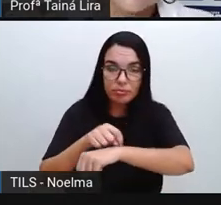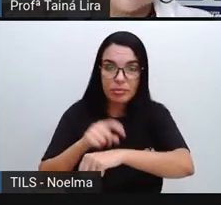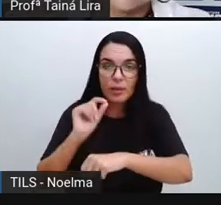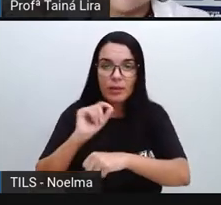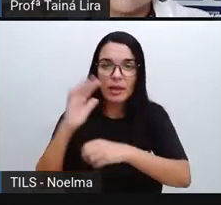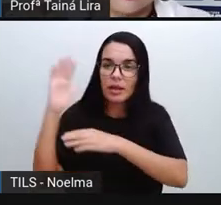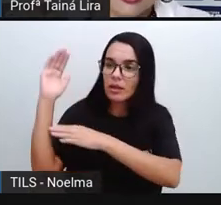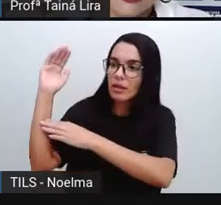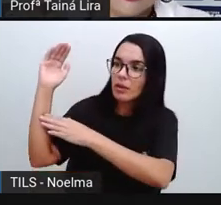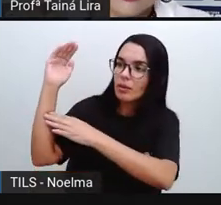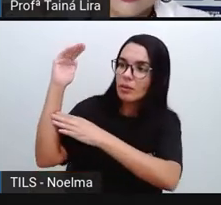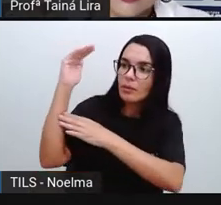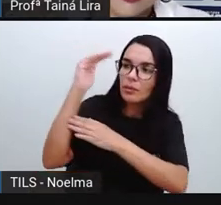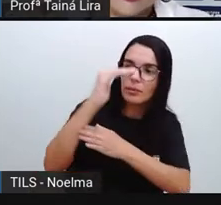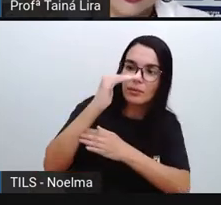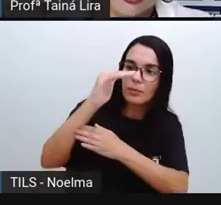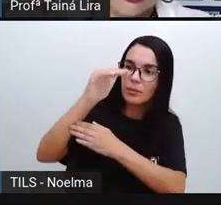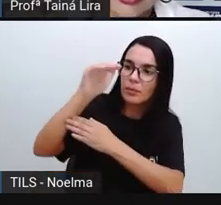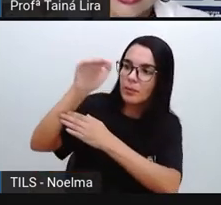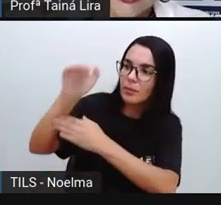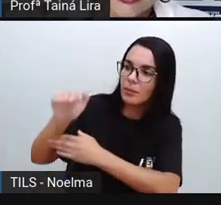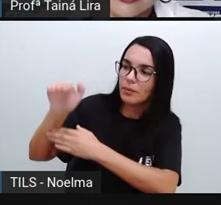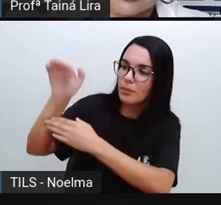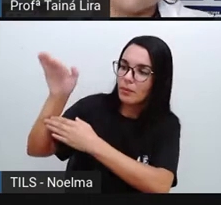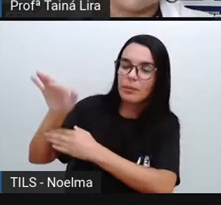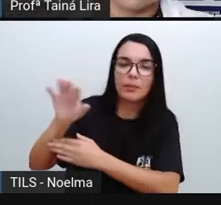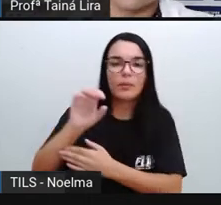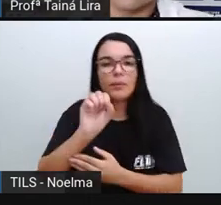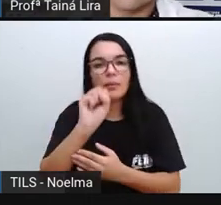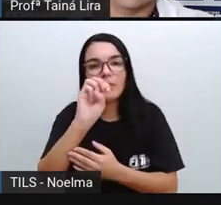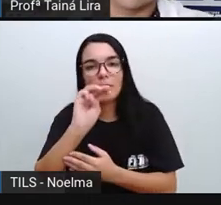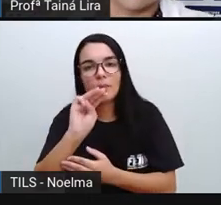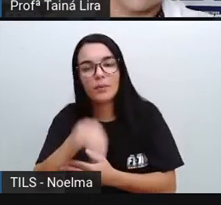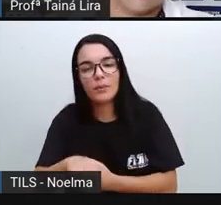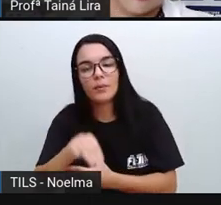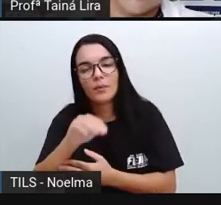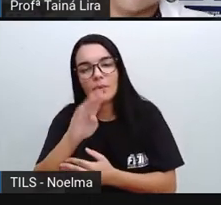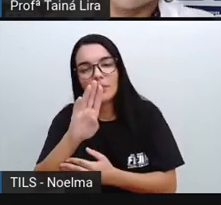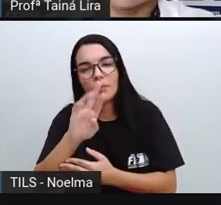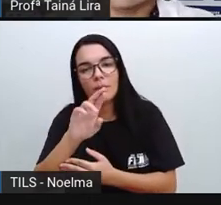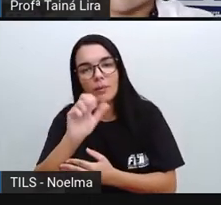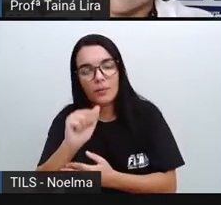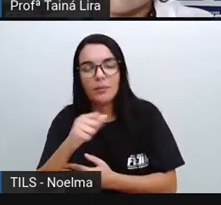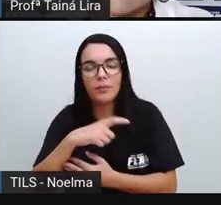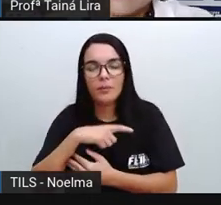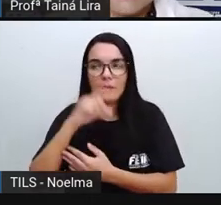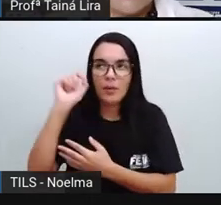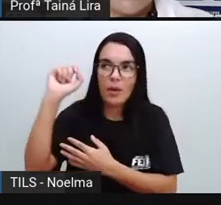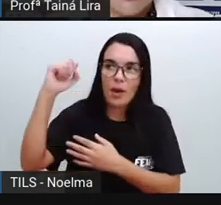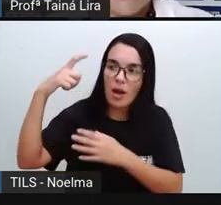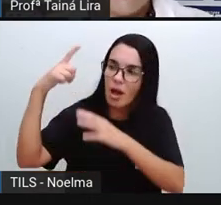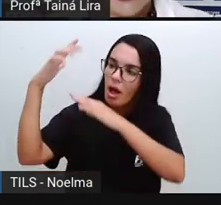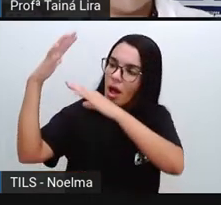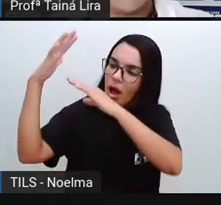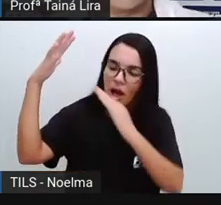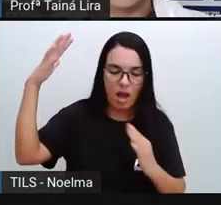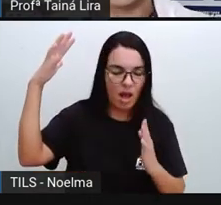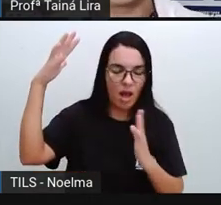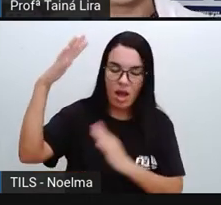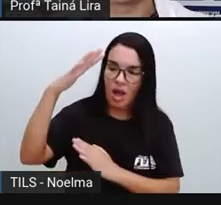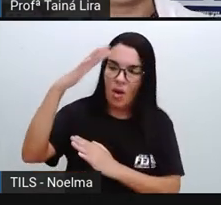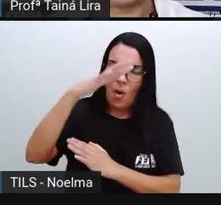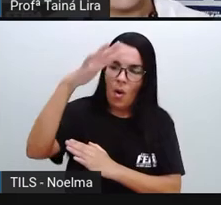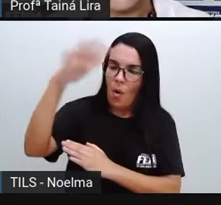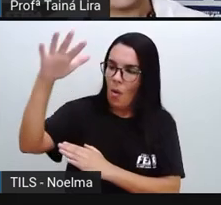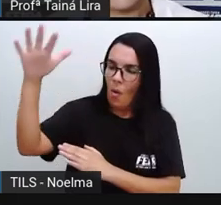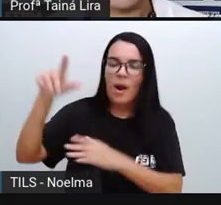né? Do sol, ali que o sol, né? Que é a fonte de luz, produzia, tá? E também como mapa. Então, as